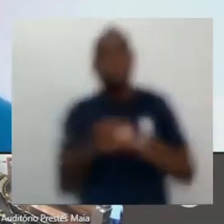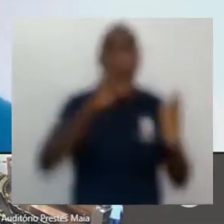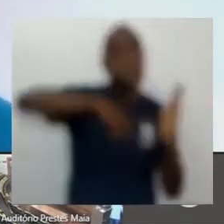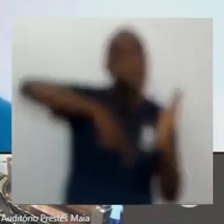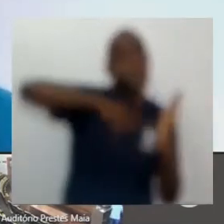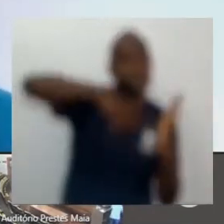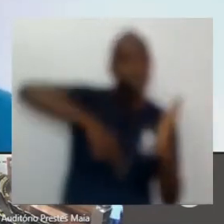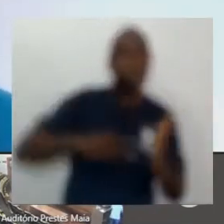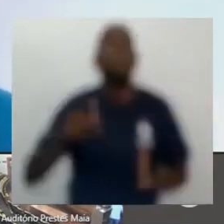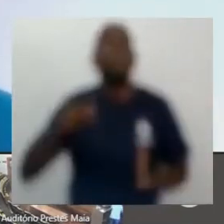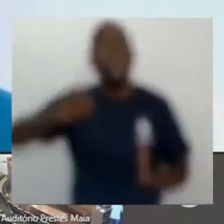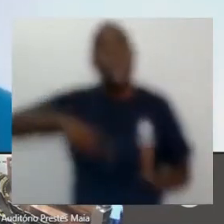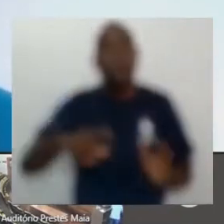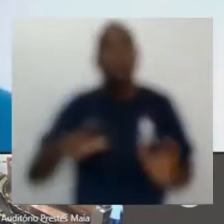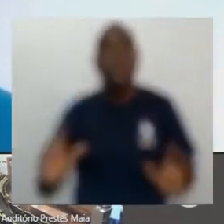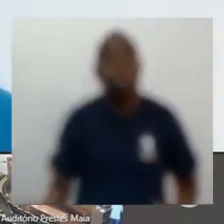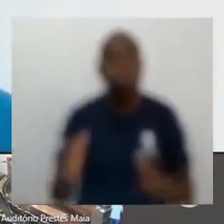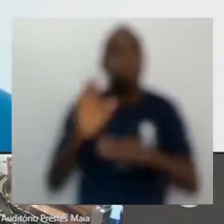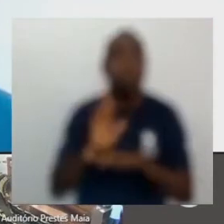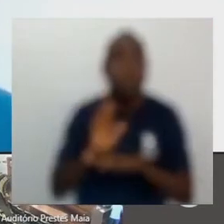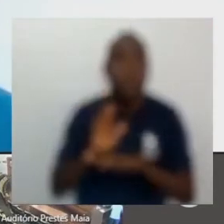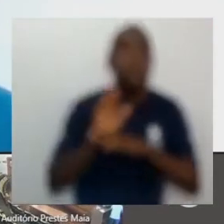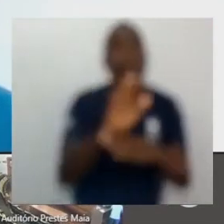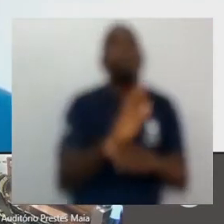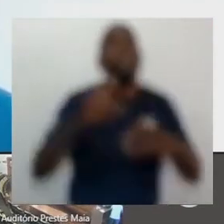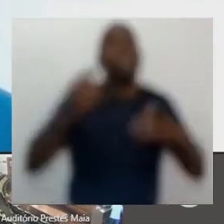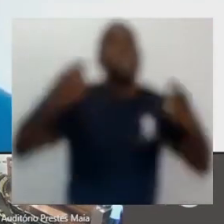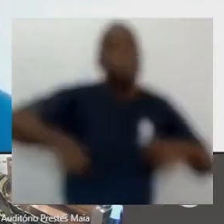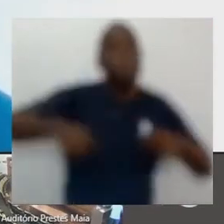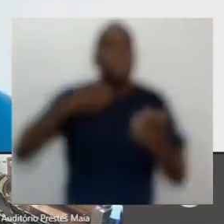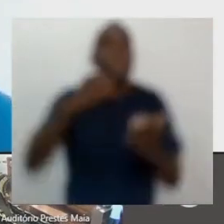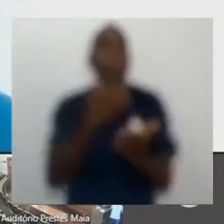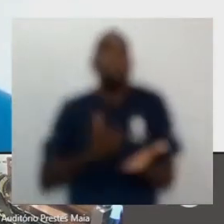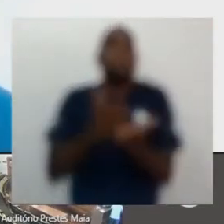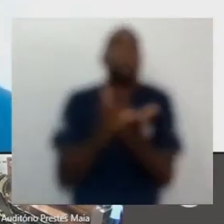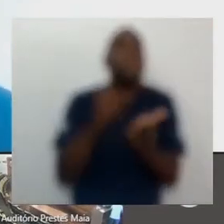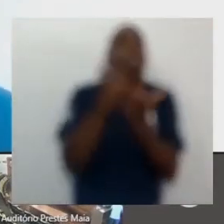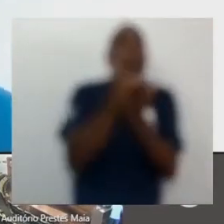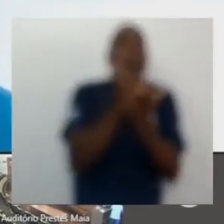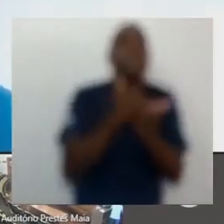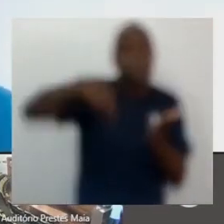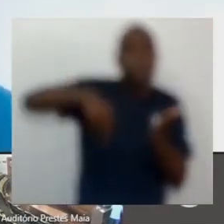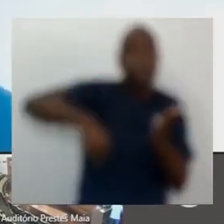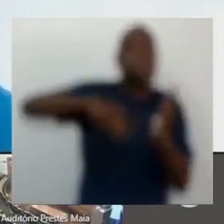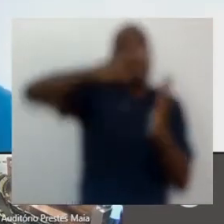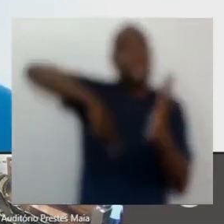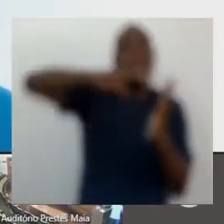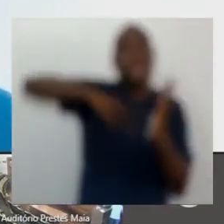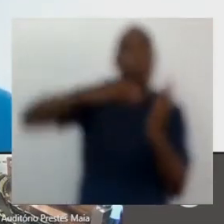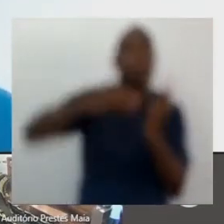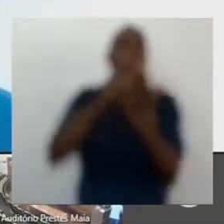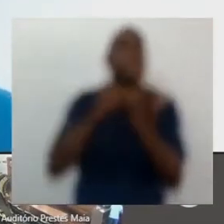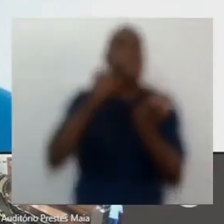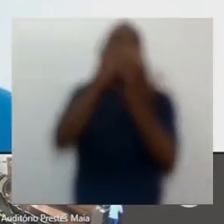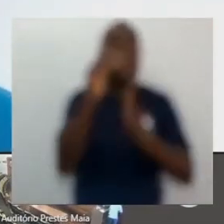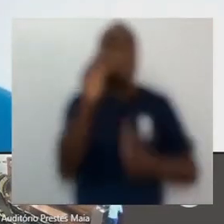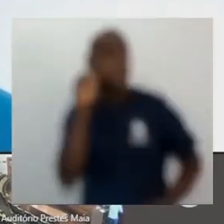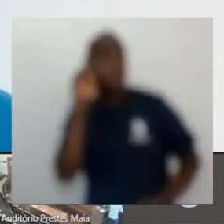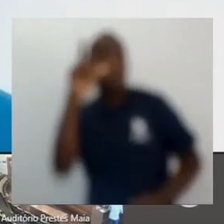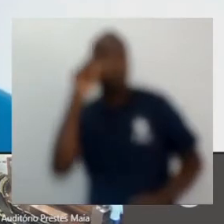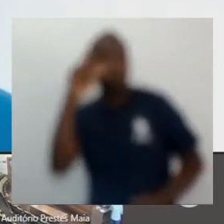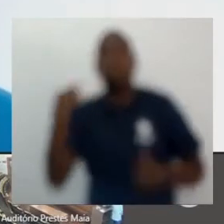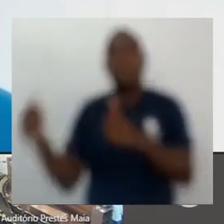o que já existe em nossa rica cidade. Uma cidade muito rica culturalmente, com muito a nos mostrar,